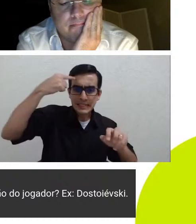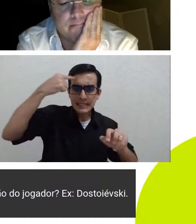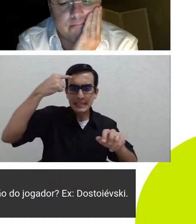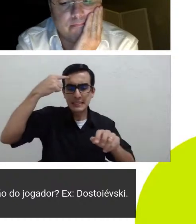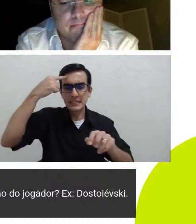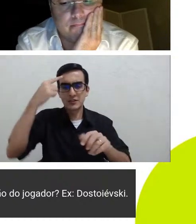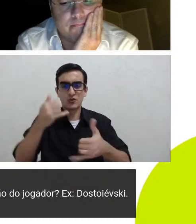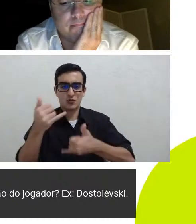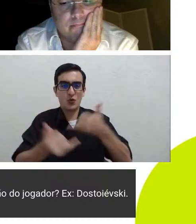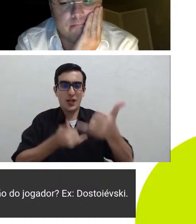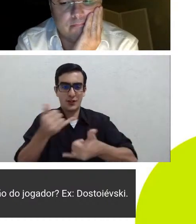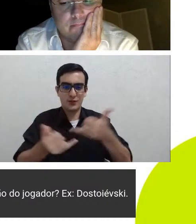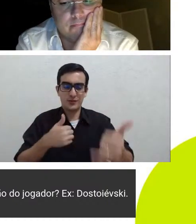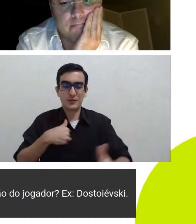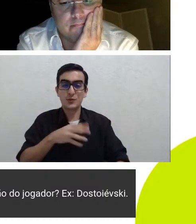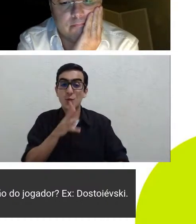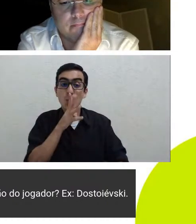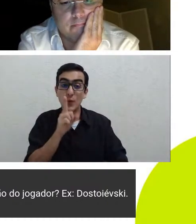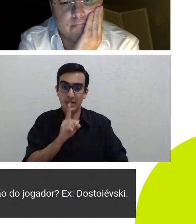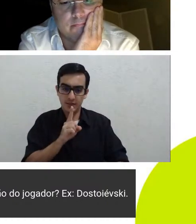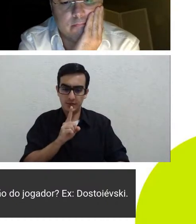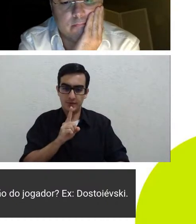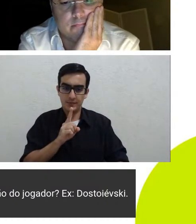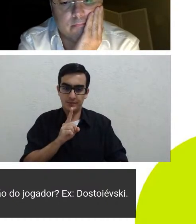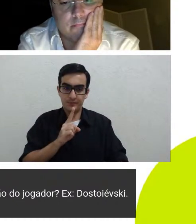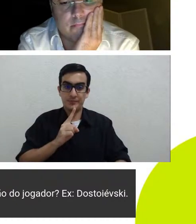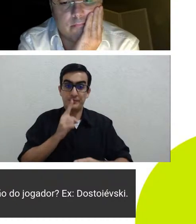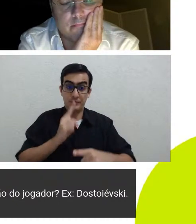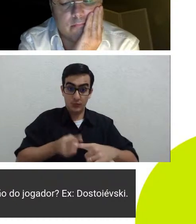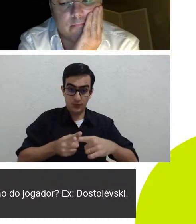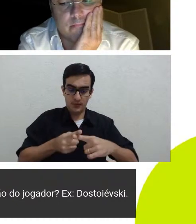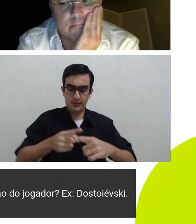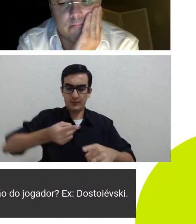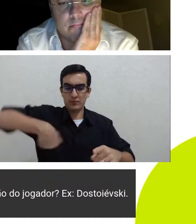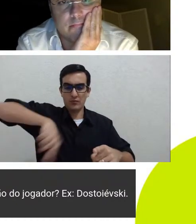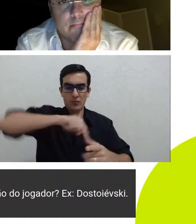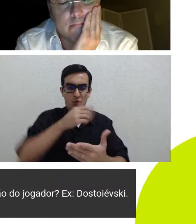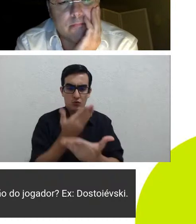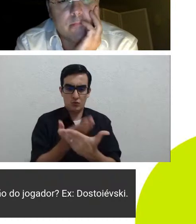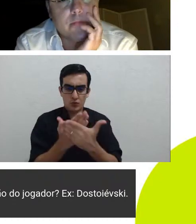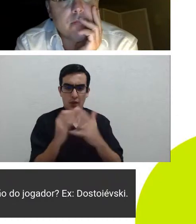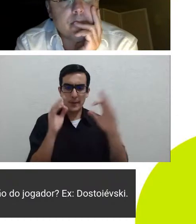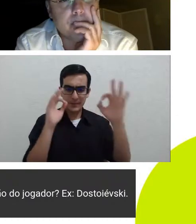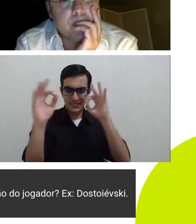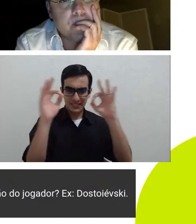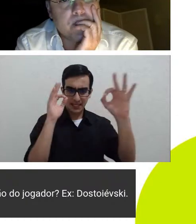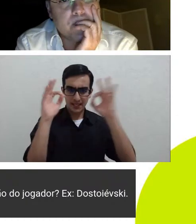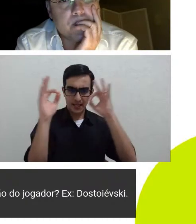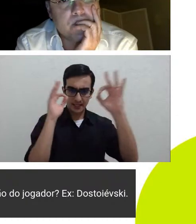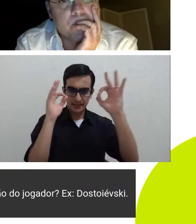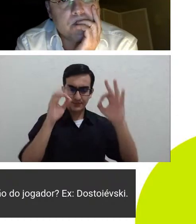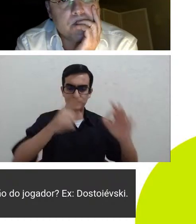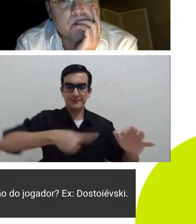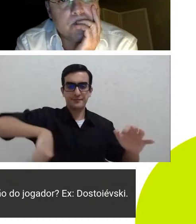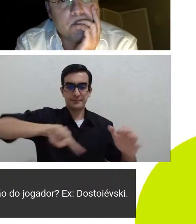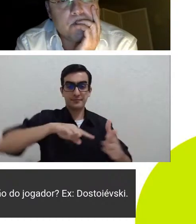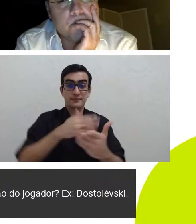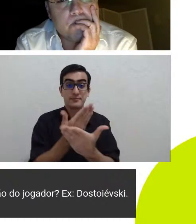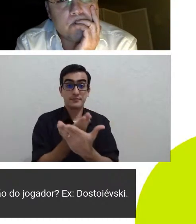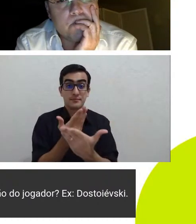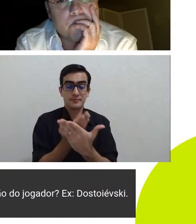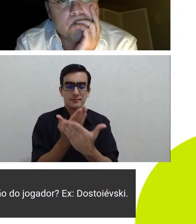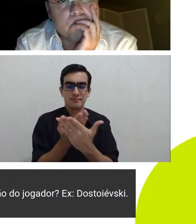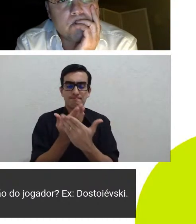porque veja em psicanálise a gente de certa maneira a gente